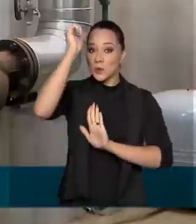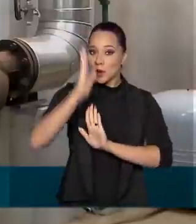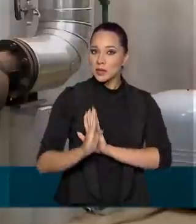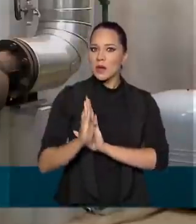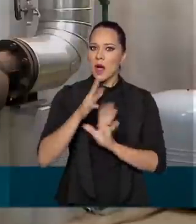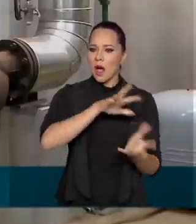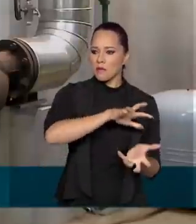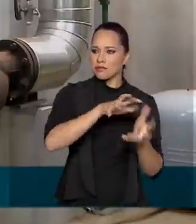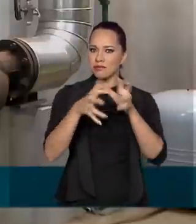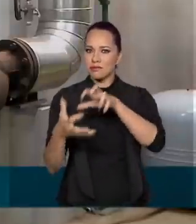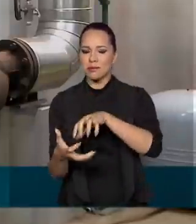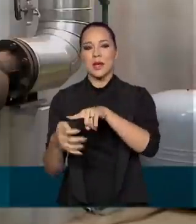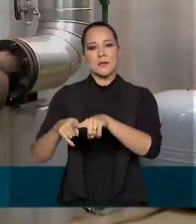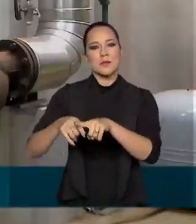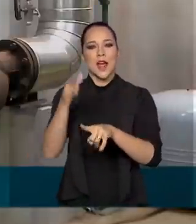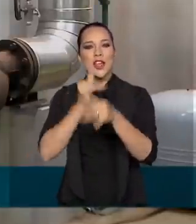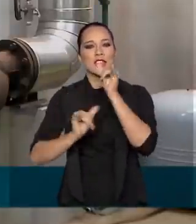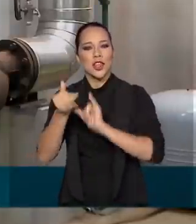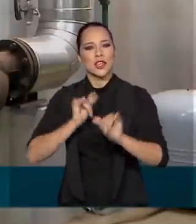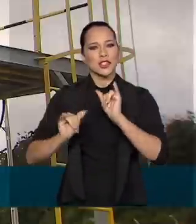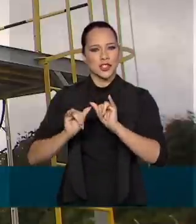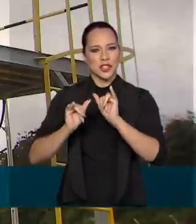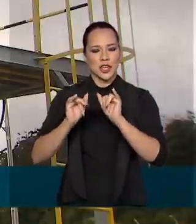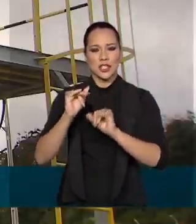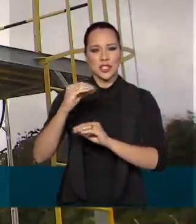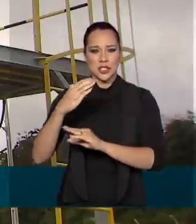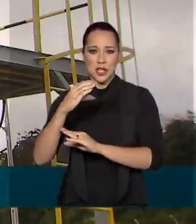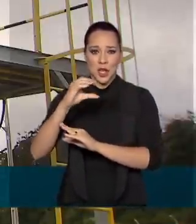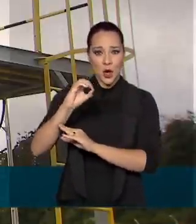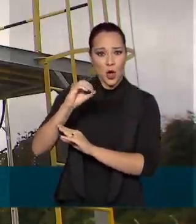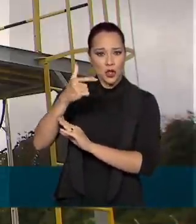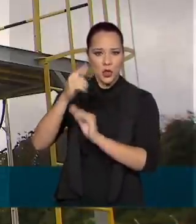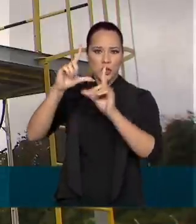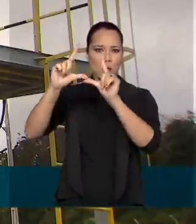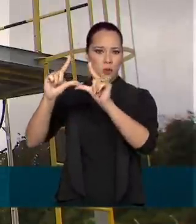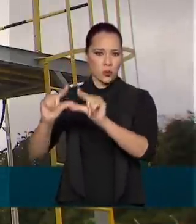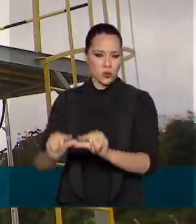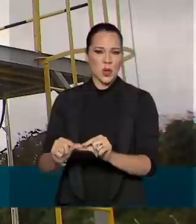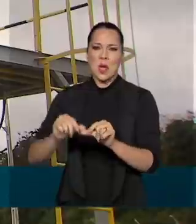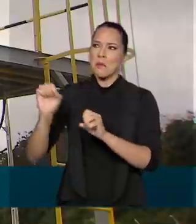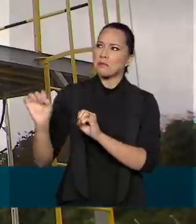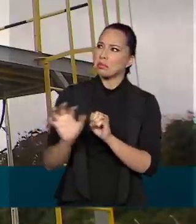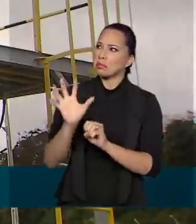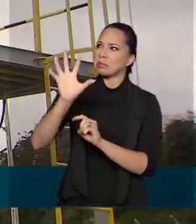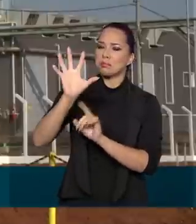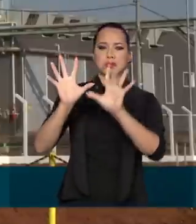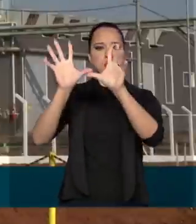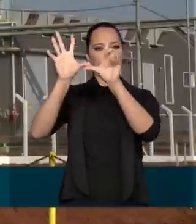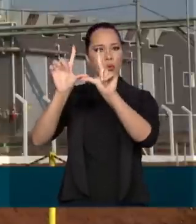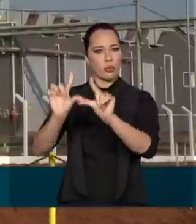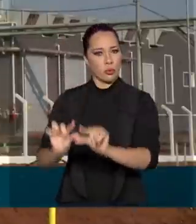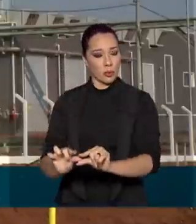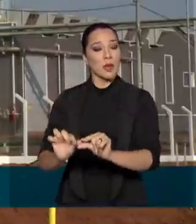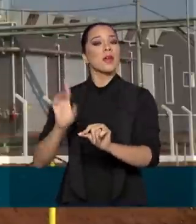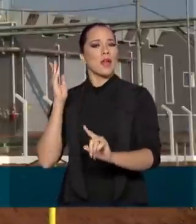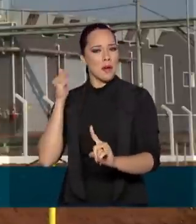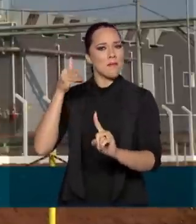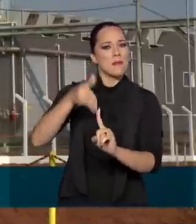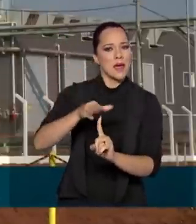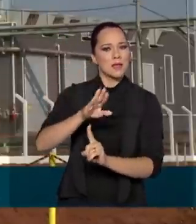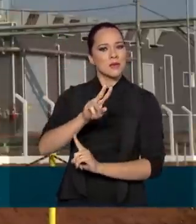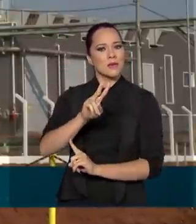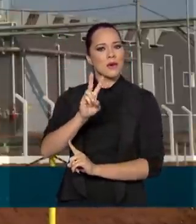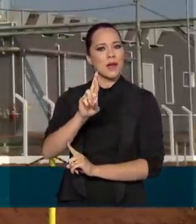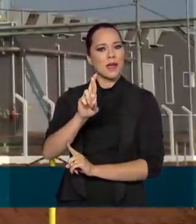fazer a transição para fontes de energia de baixo carbono, ou seja, menos poluentes. Metas previstas no RenovaBio, a